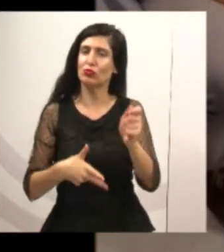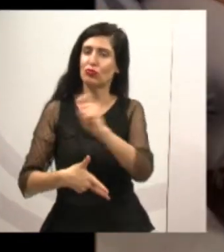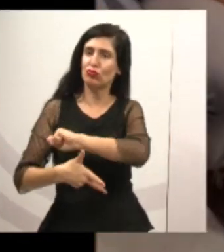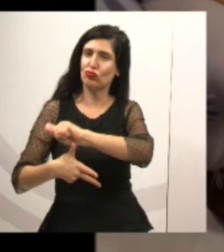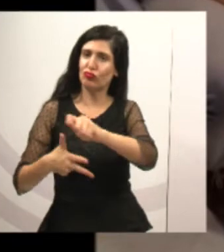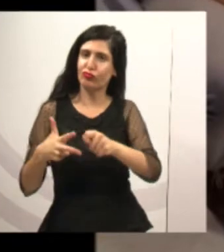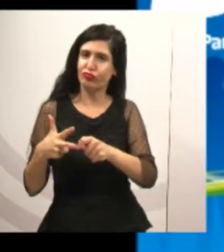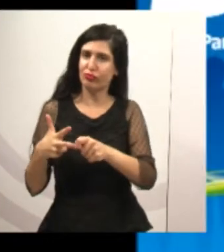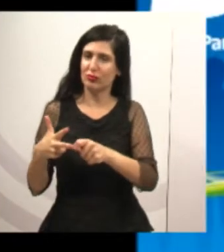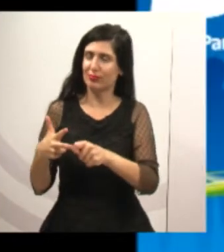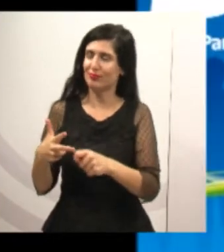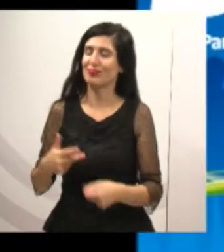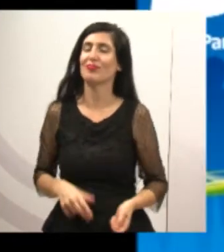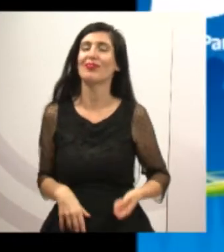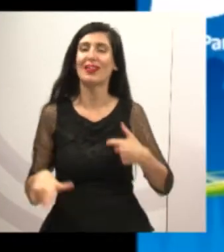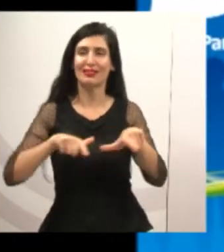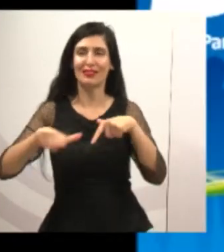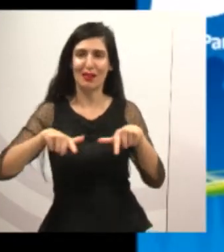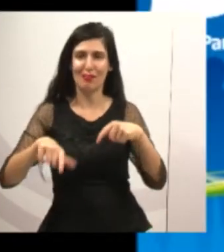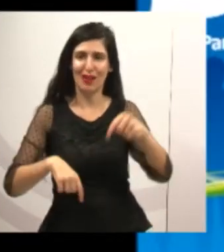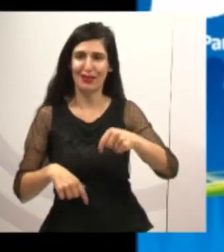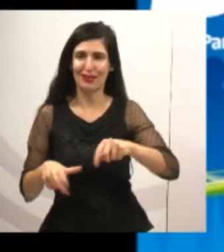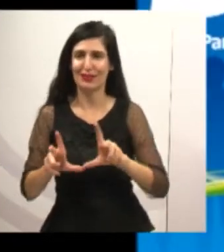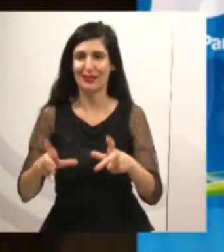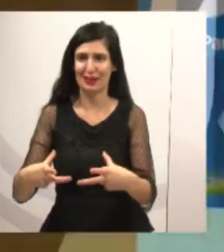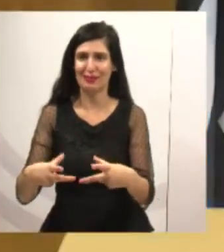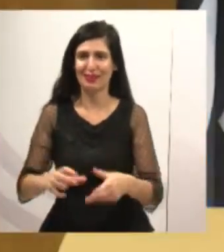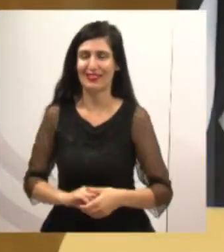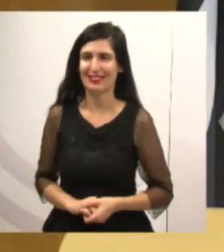meus trabalhos aqui na Câmara Municipal.